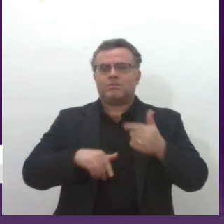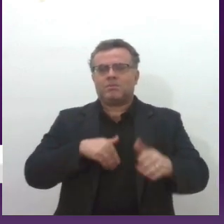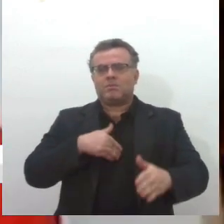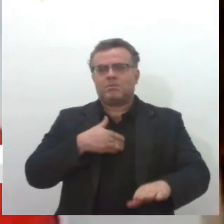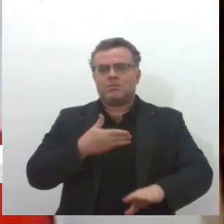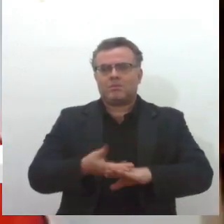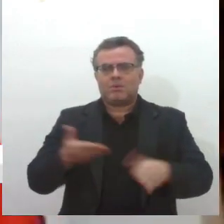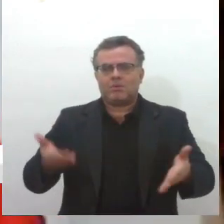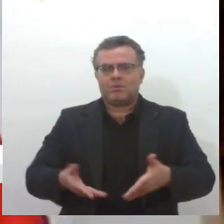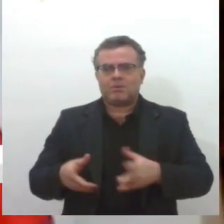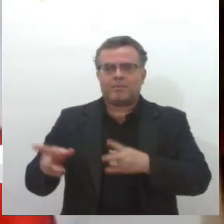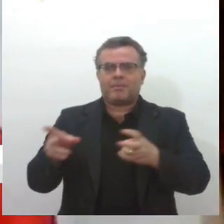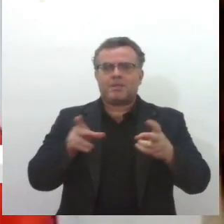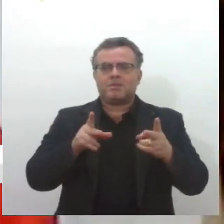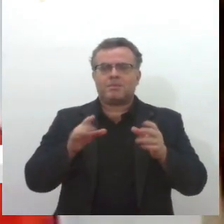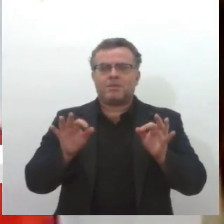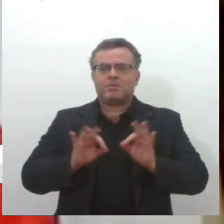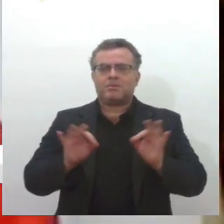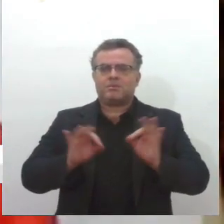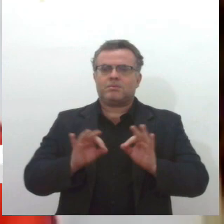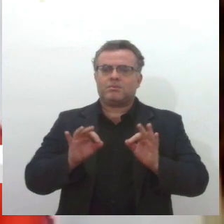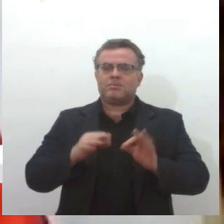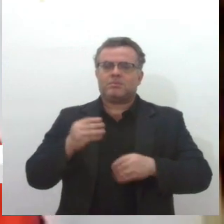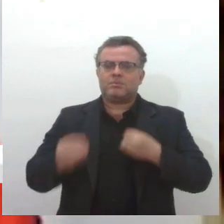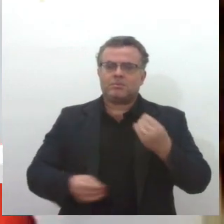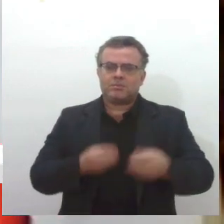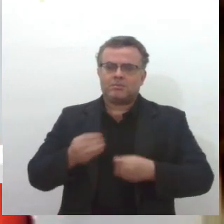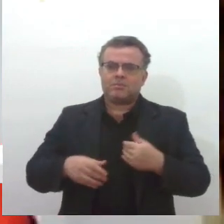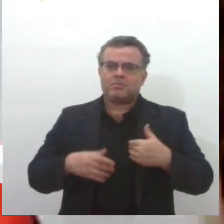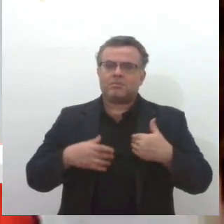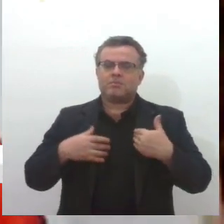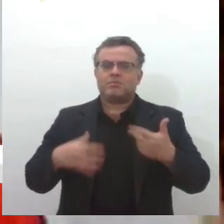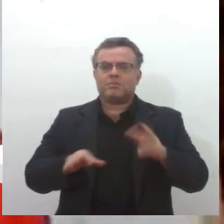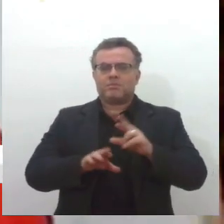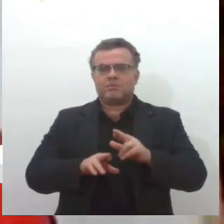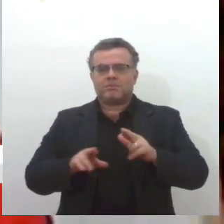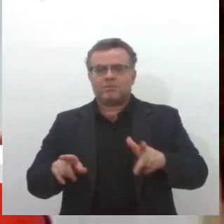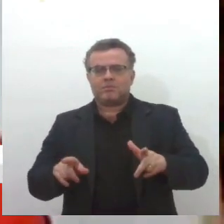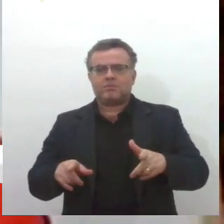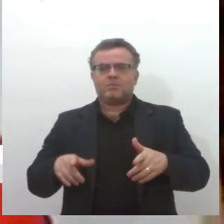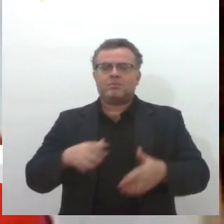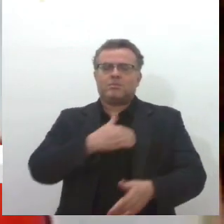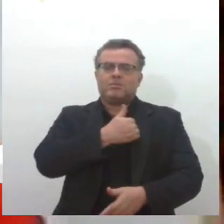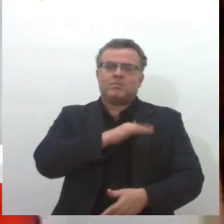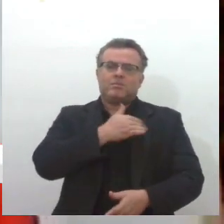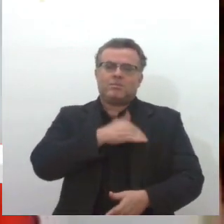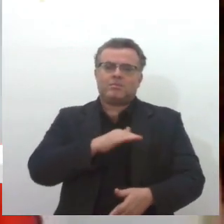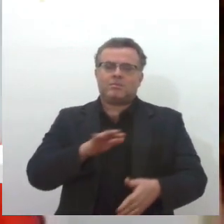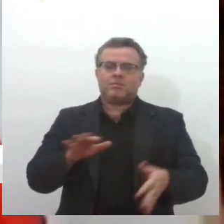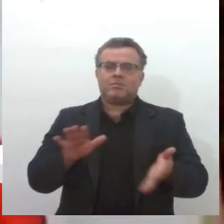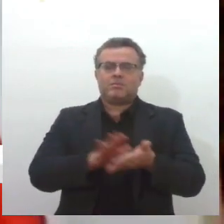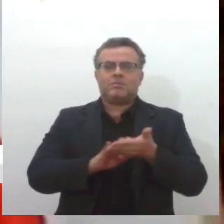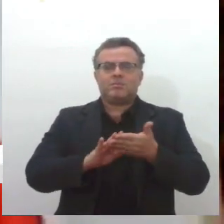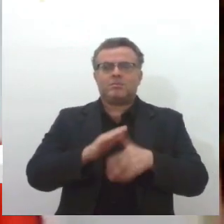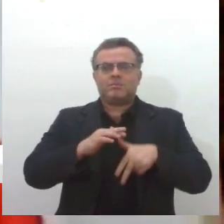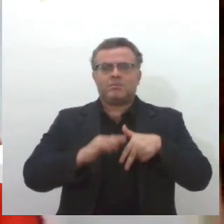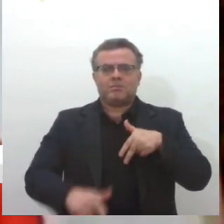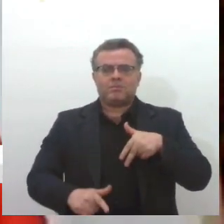percebeu algum tipo de distinção ou discriminação em função do gênero nesse sentido,